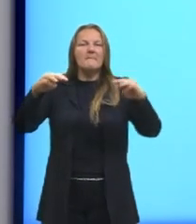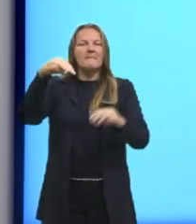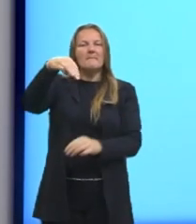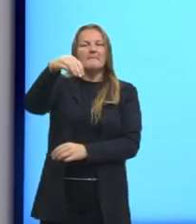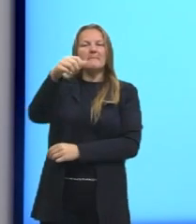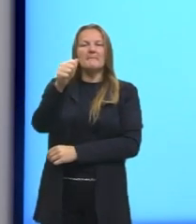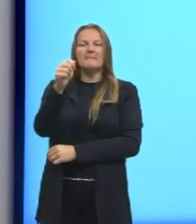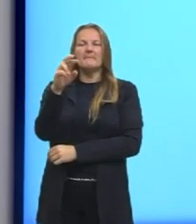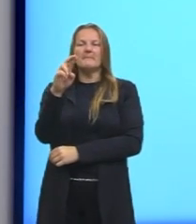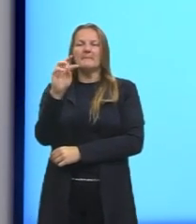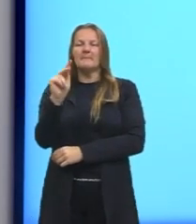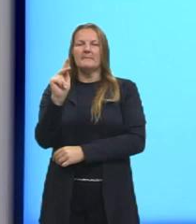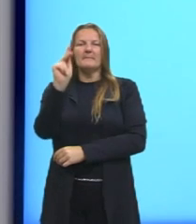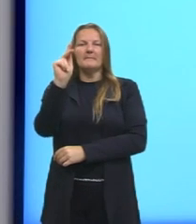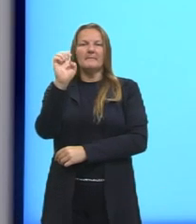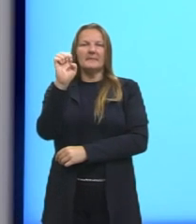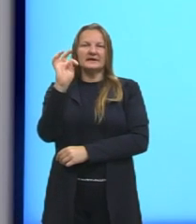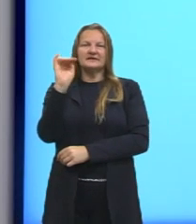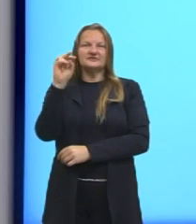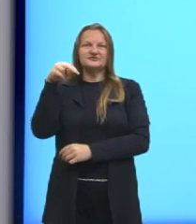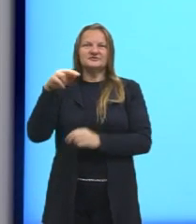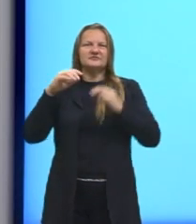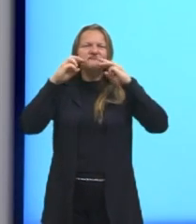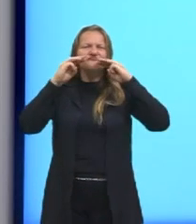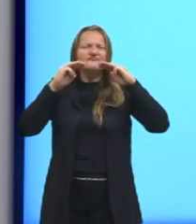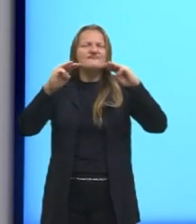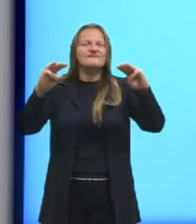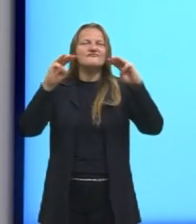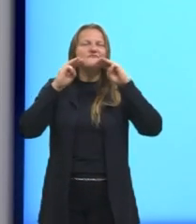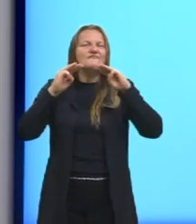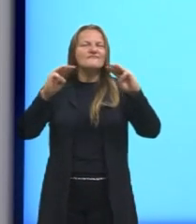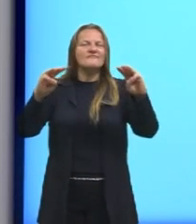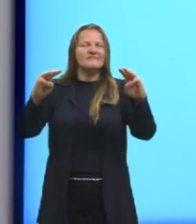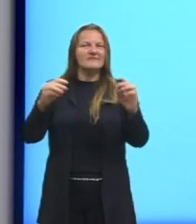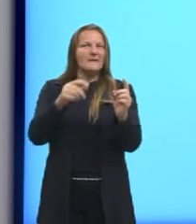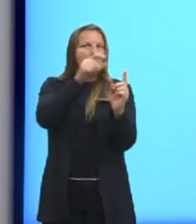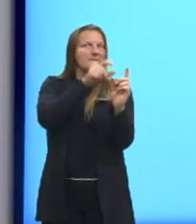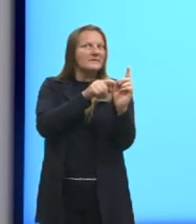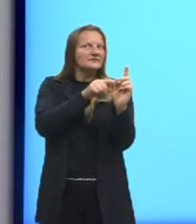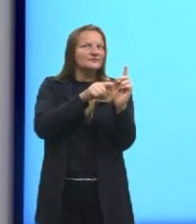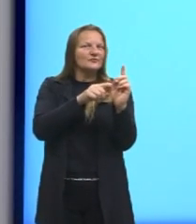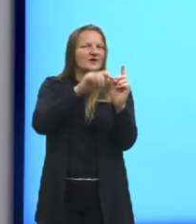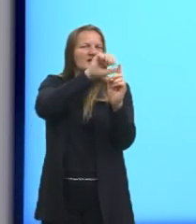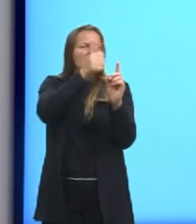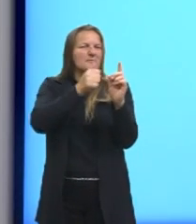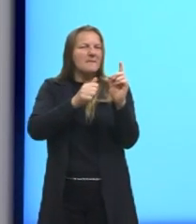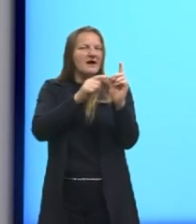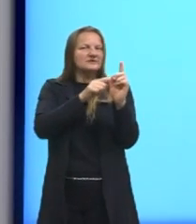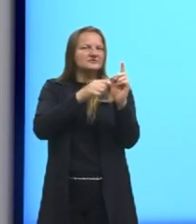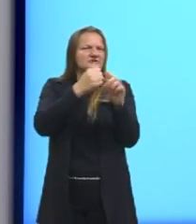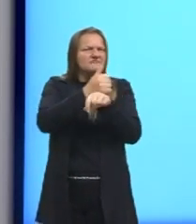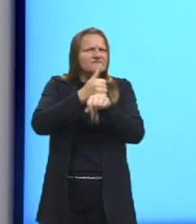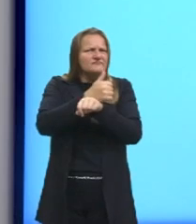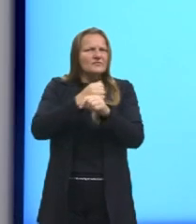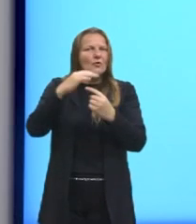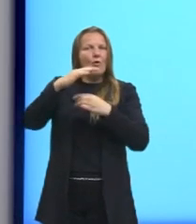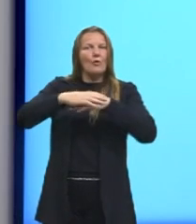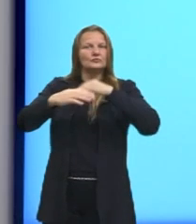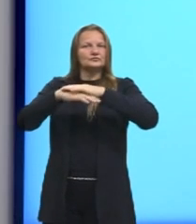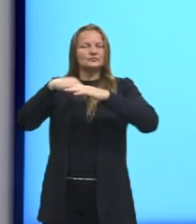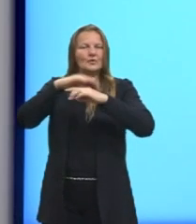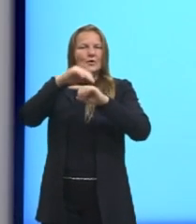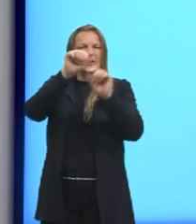Ele está falando da obsessão do culto à celebridade. Ele está falando na construção da imagem por pessoas que constroem essa imagem.